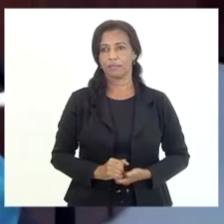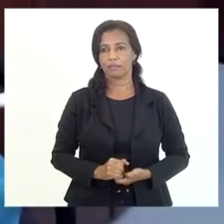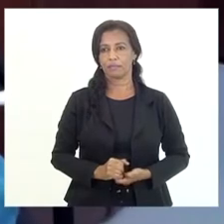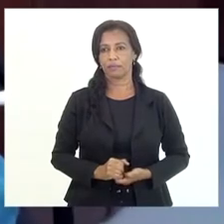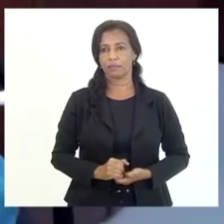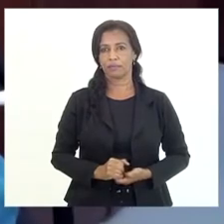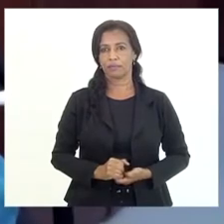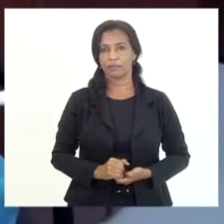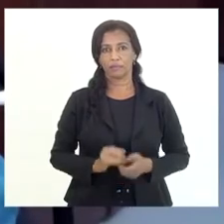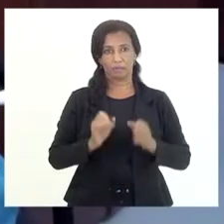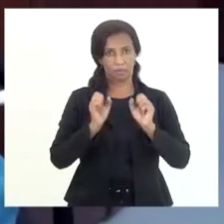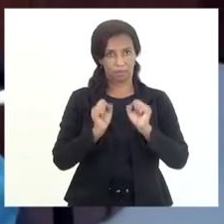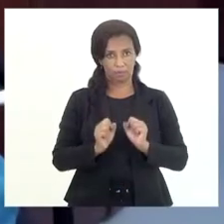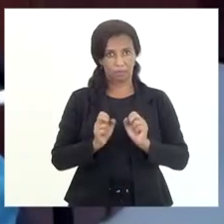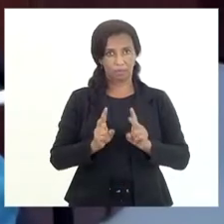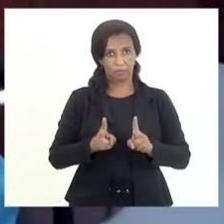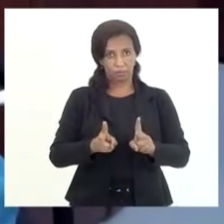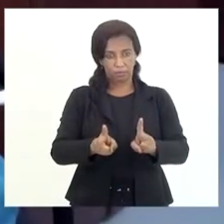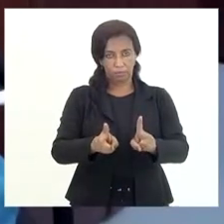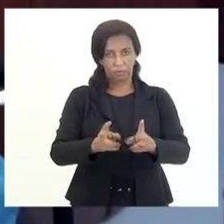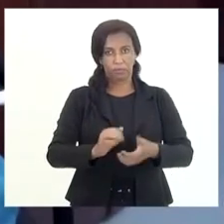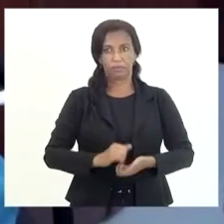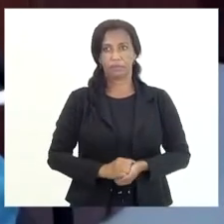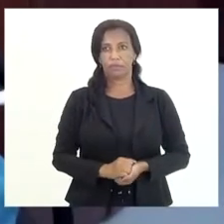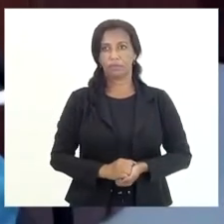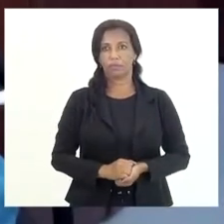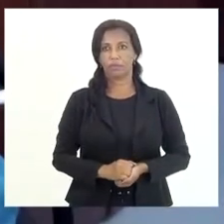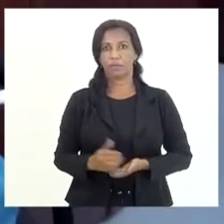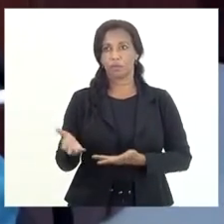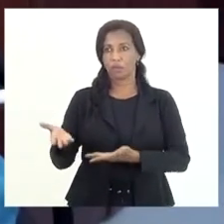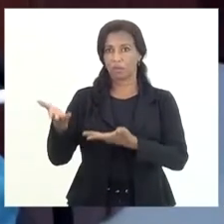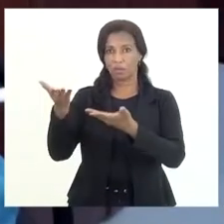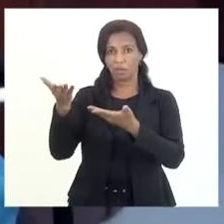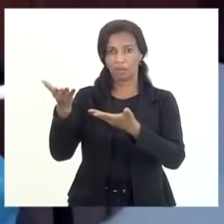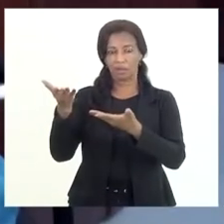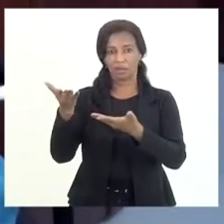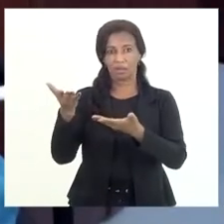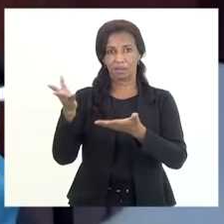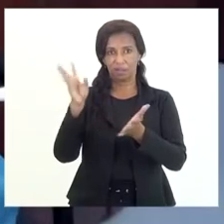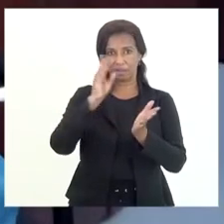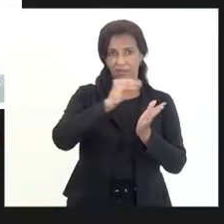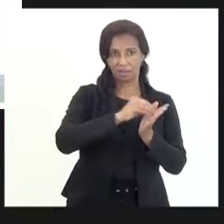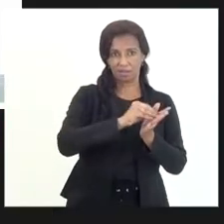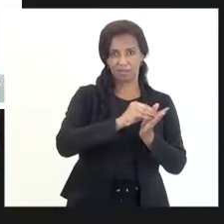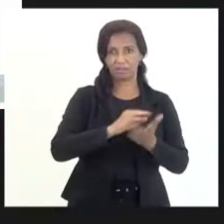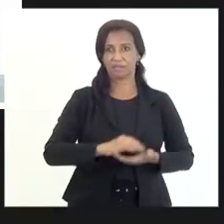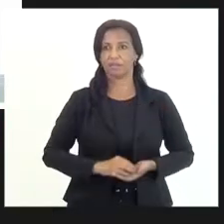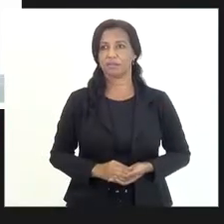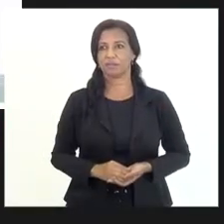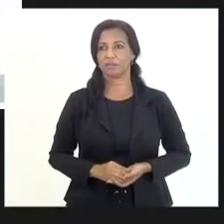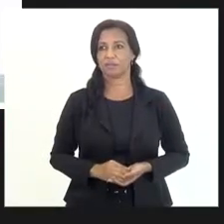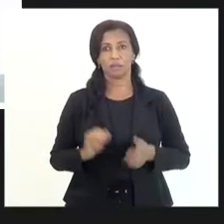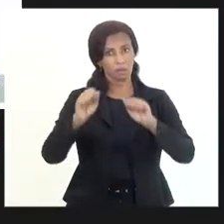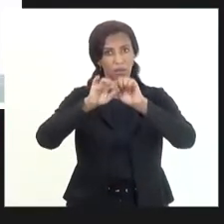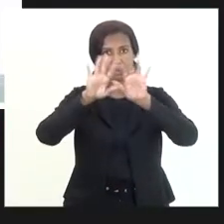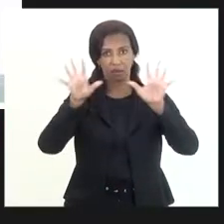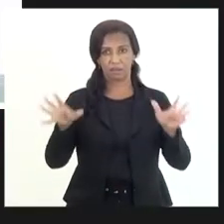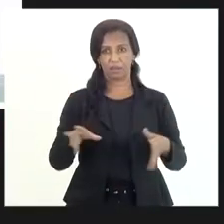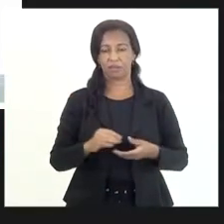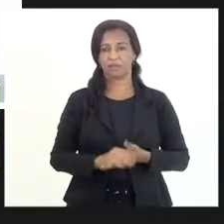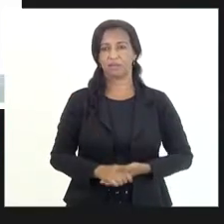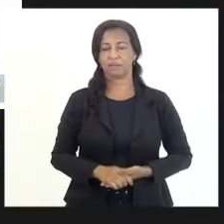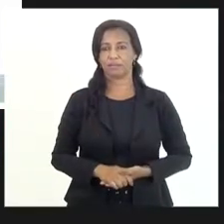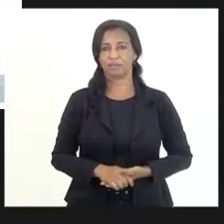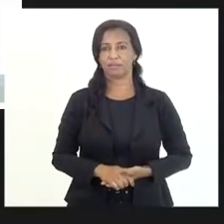Posso prosseguir com o Antoachados ou a Exª quer fazer alguma colocação antes? Não, não, está claro, está claro, está claro.